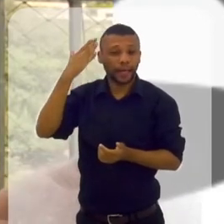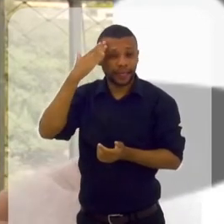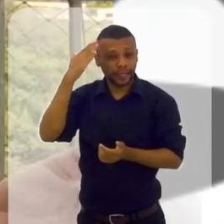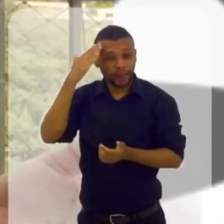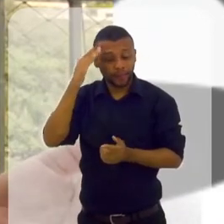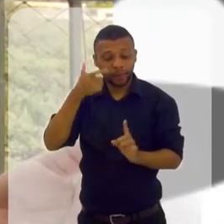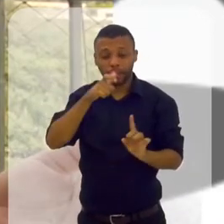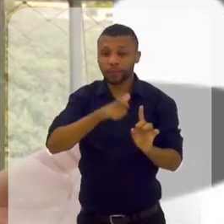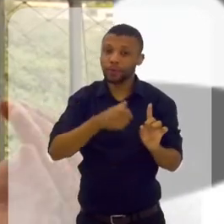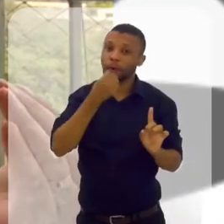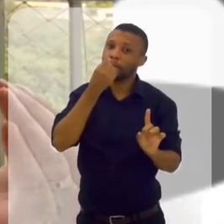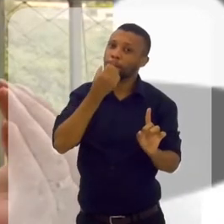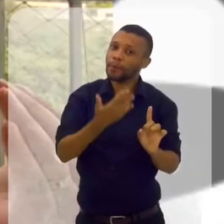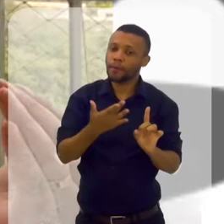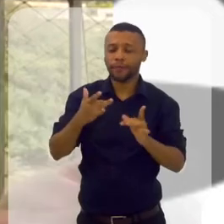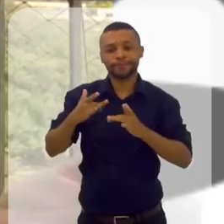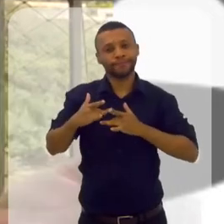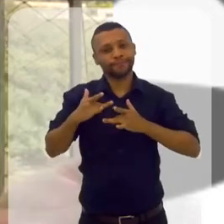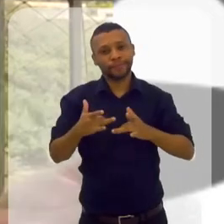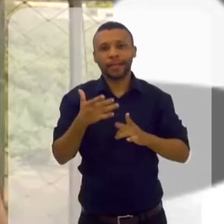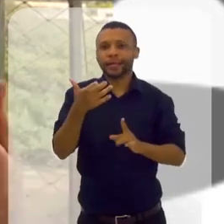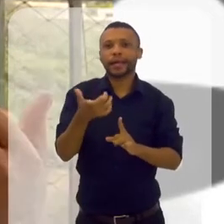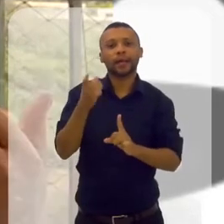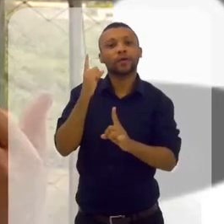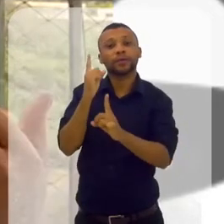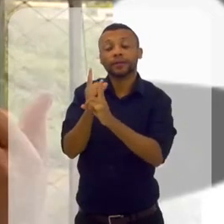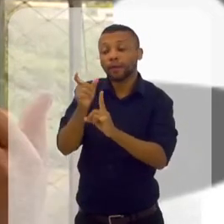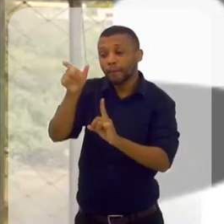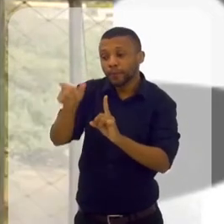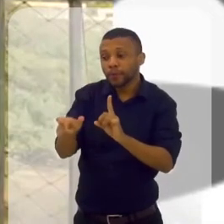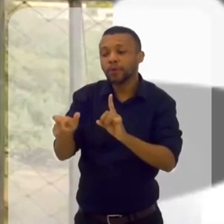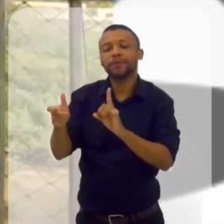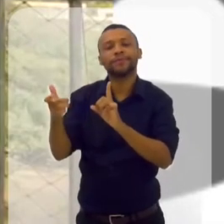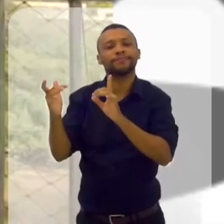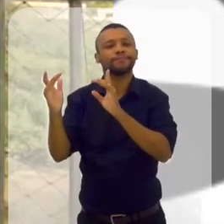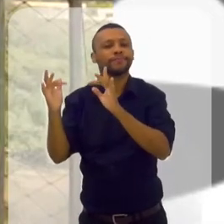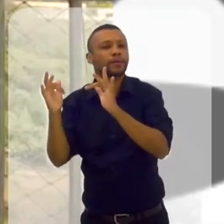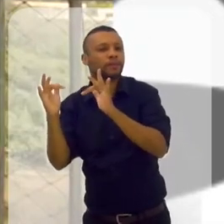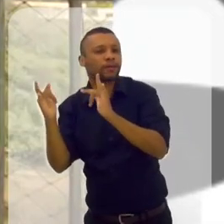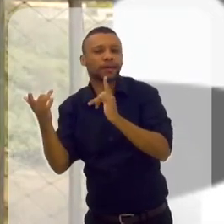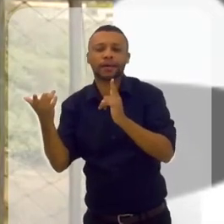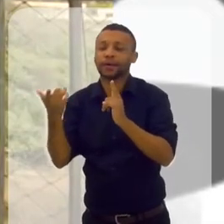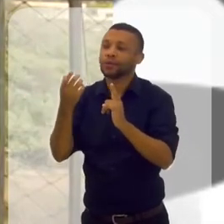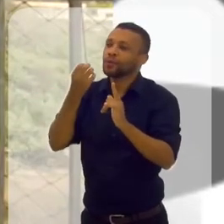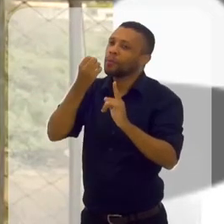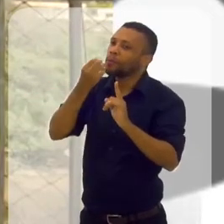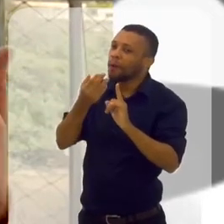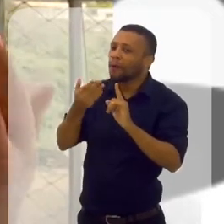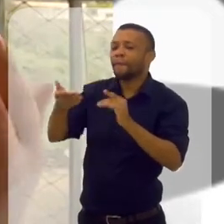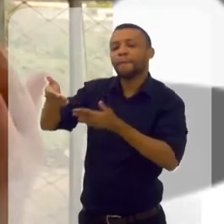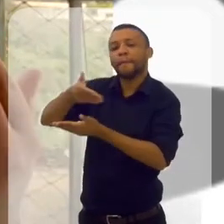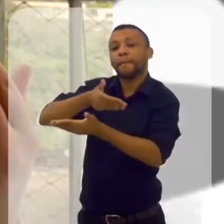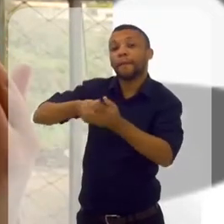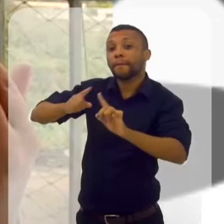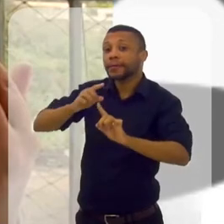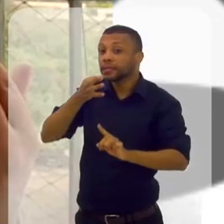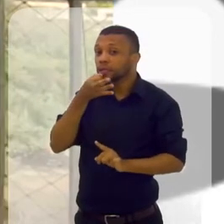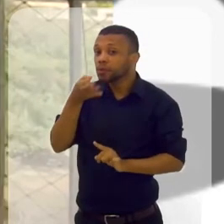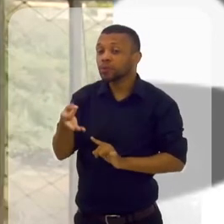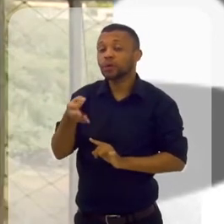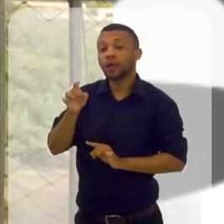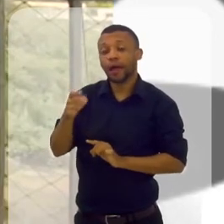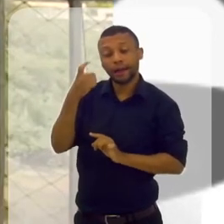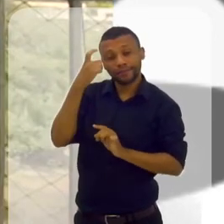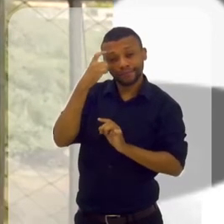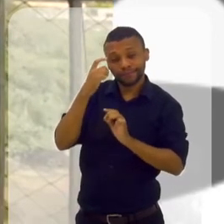sabe que ela é uma pessoa bacana, que ela quer uma pessoa bacana, mas essa sugestão, essa ideia dela ter uma